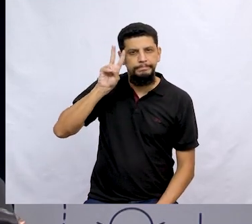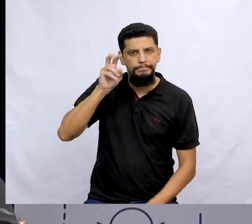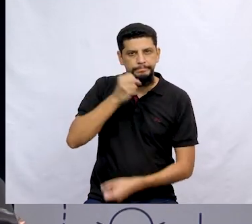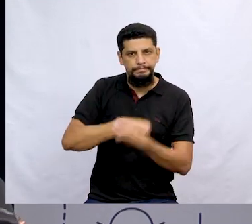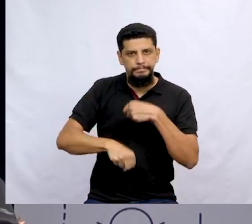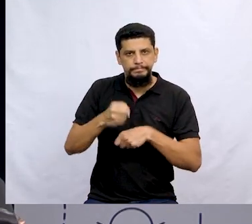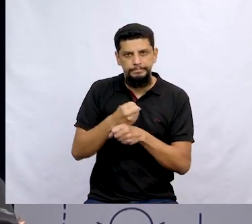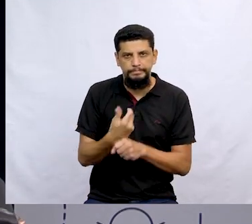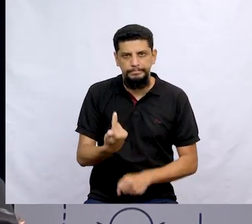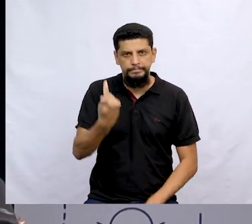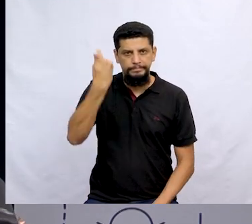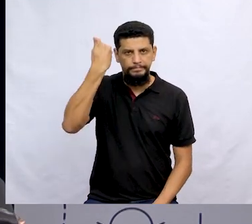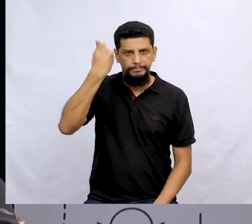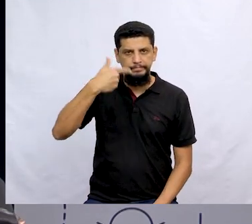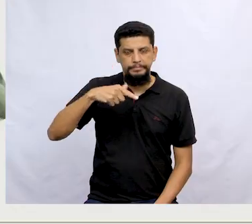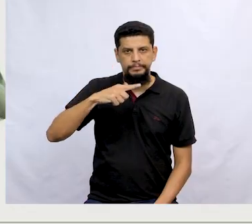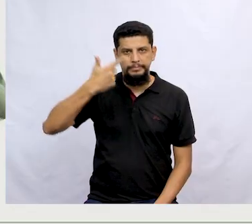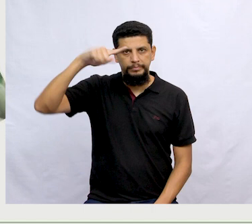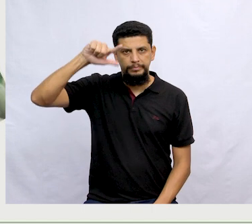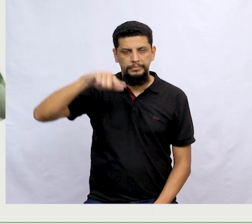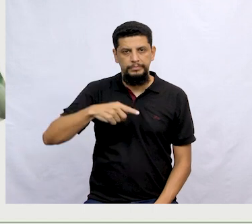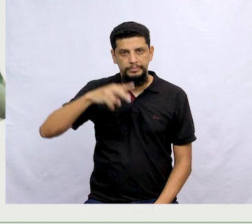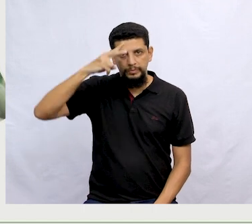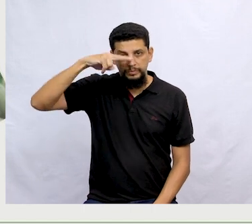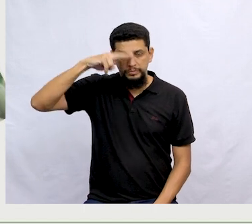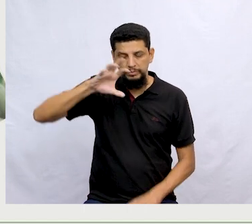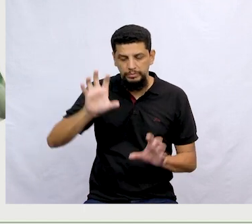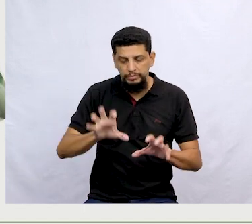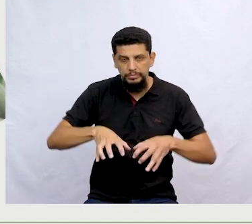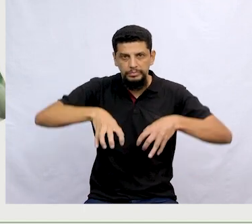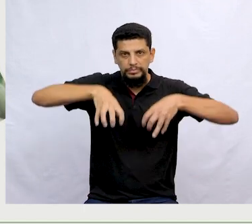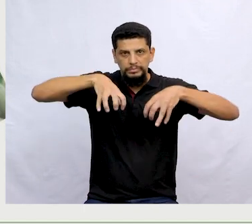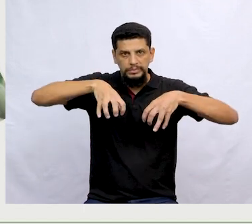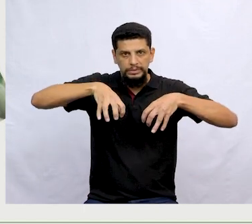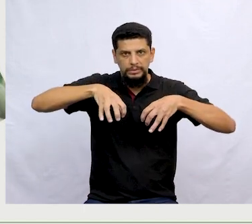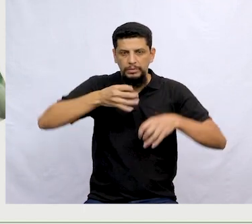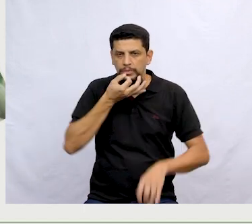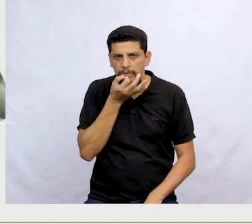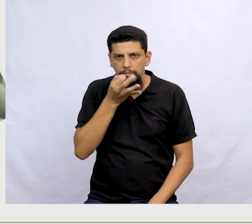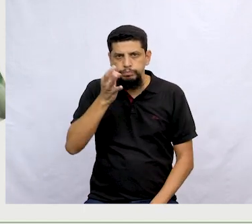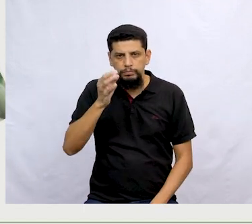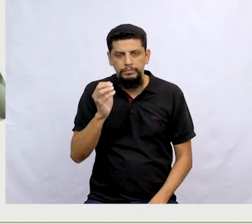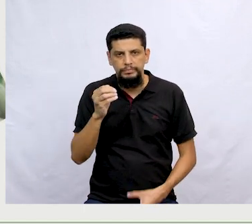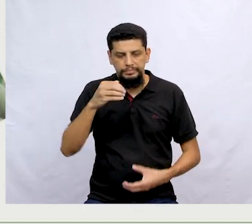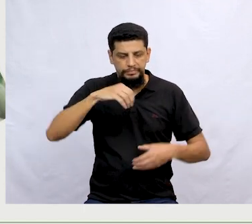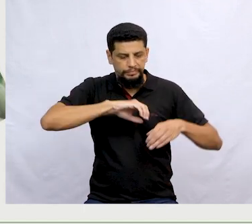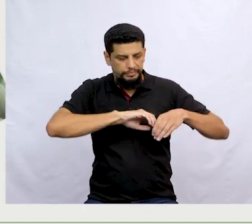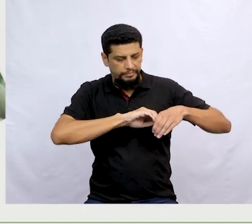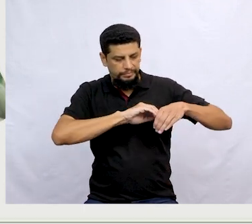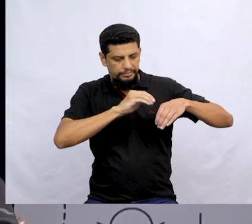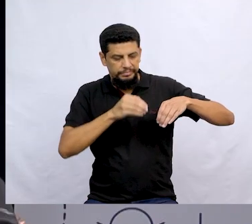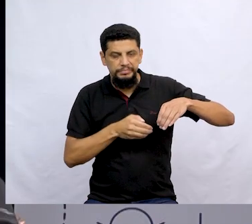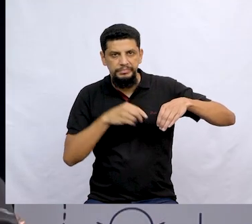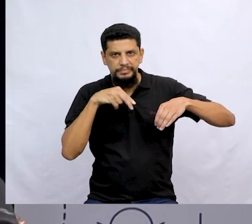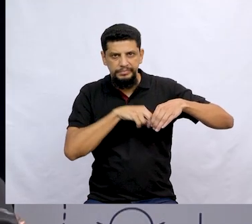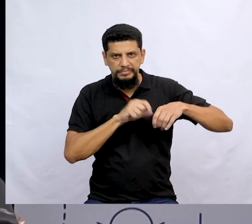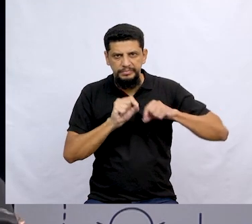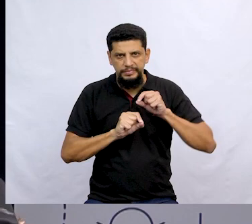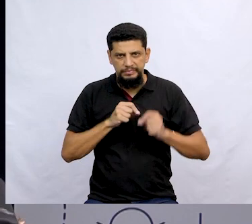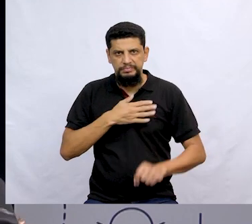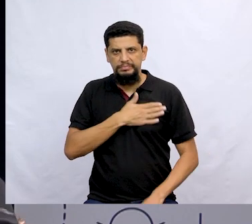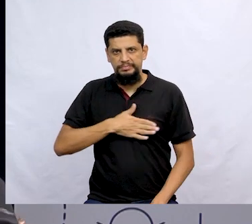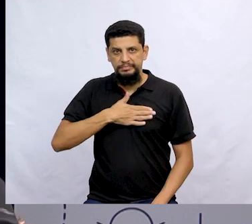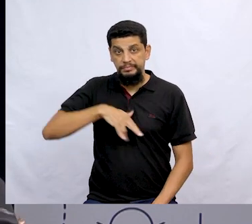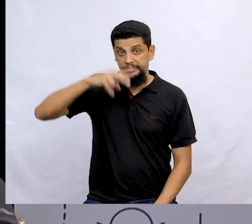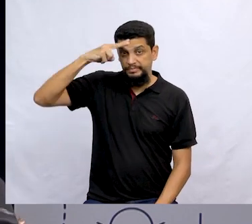tá bom? Próxima história. O monstro monstruoso da caverna cavernosa. Quem gostou